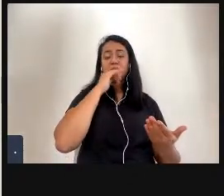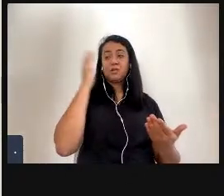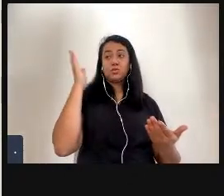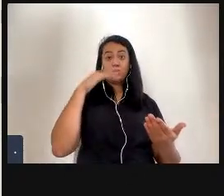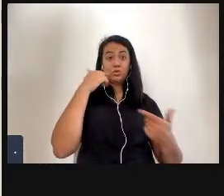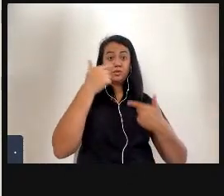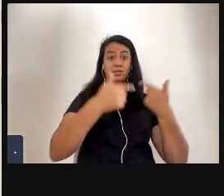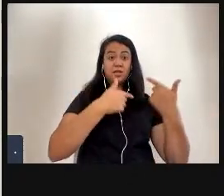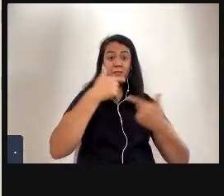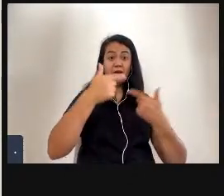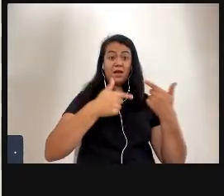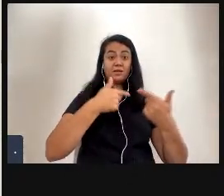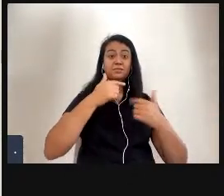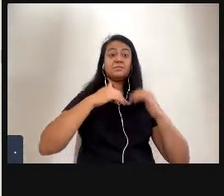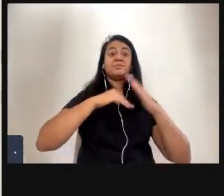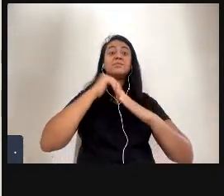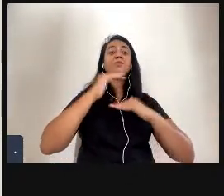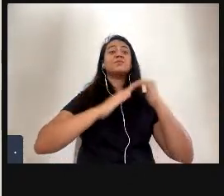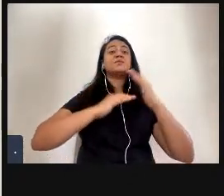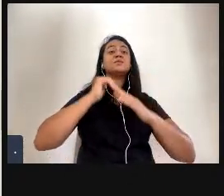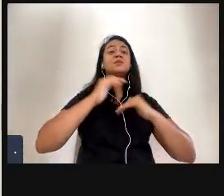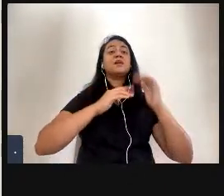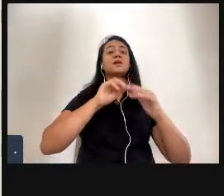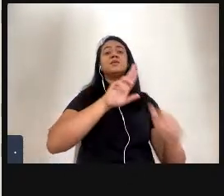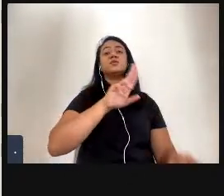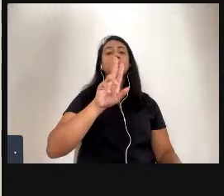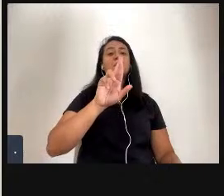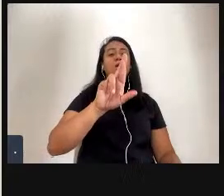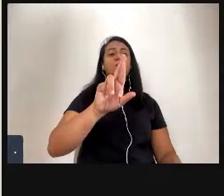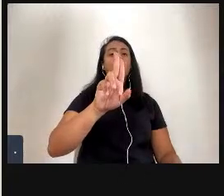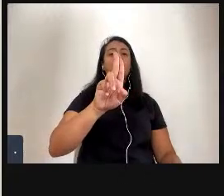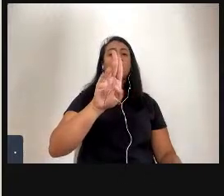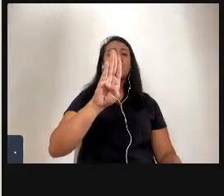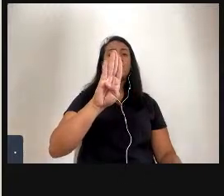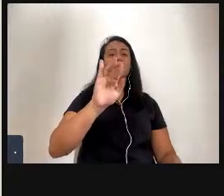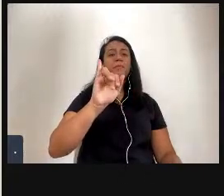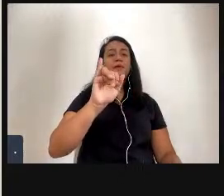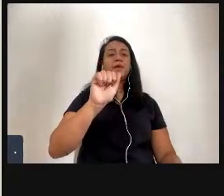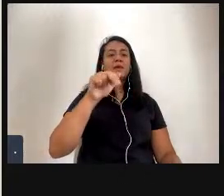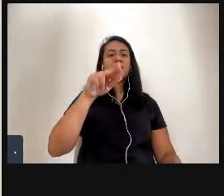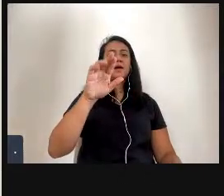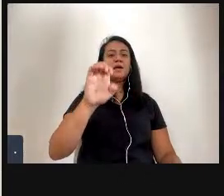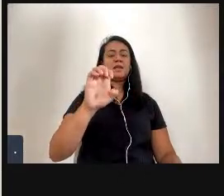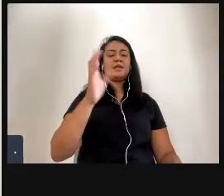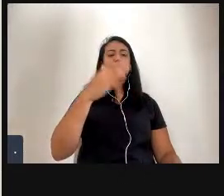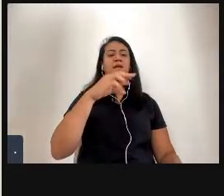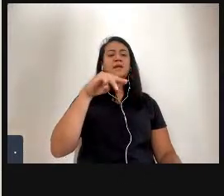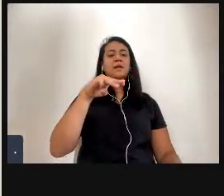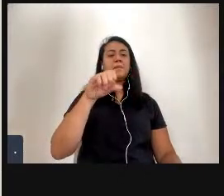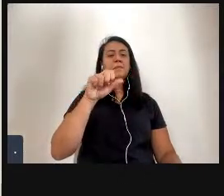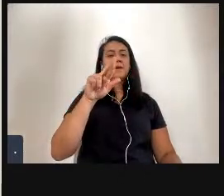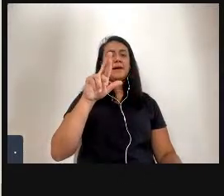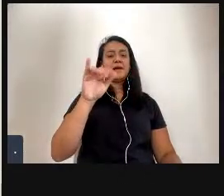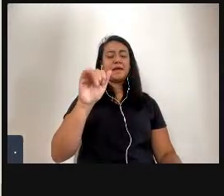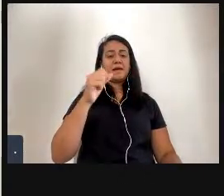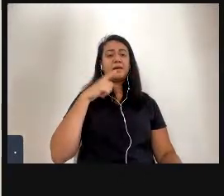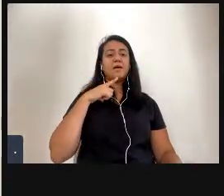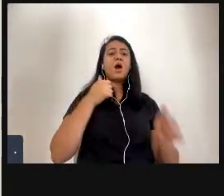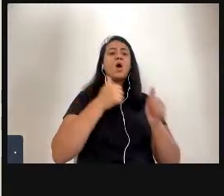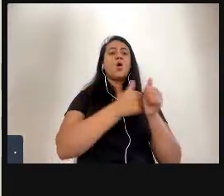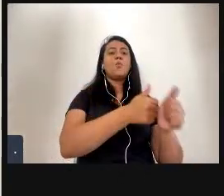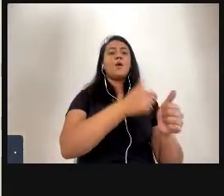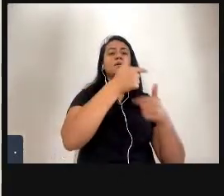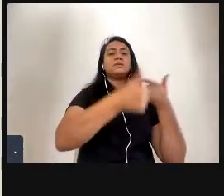artista que o nome dela é Rubiane Maia e eu venho acompanhando o trabalho dela como curadora desde